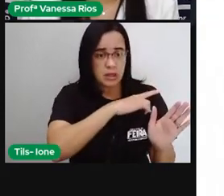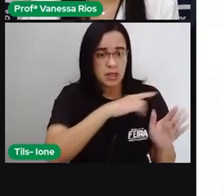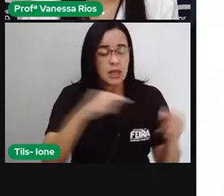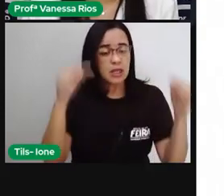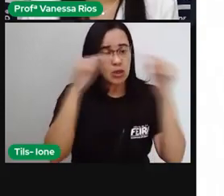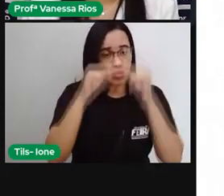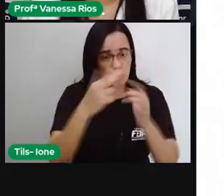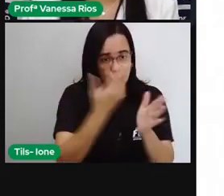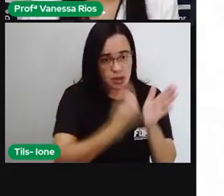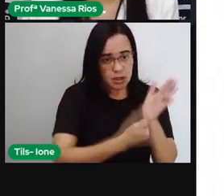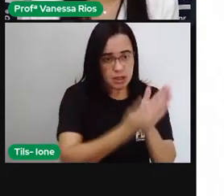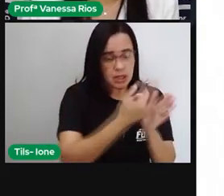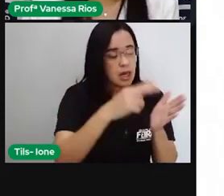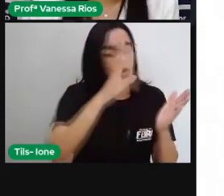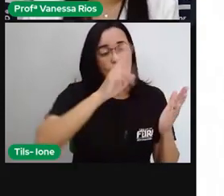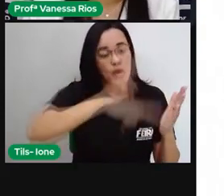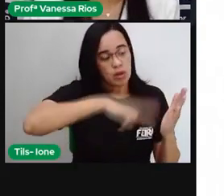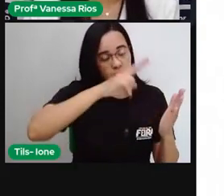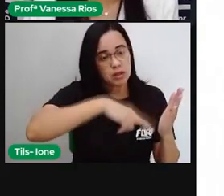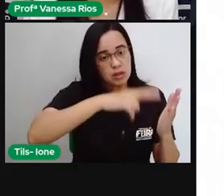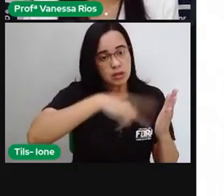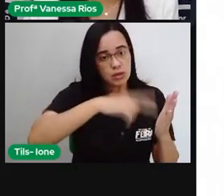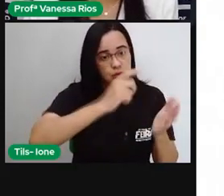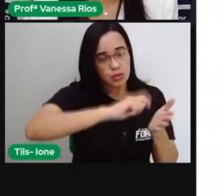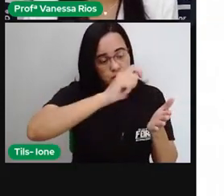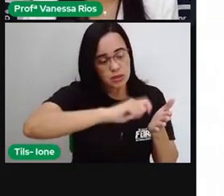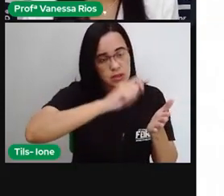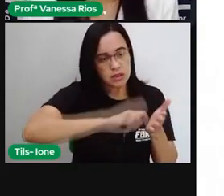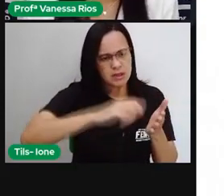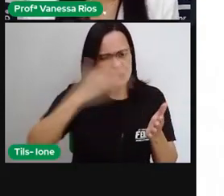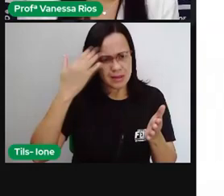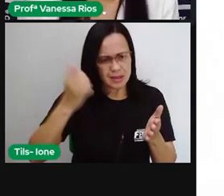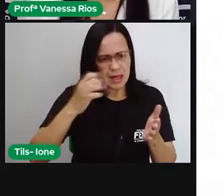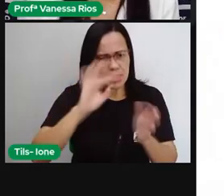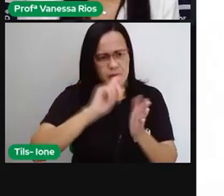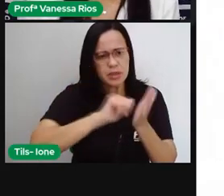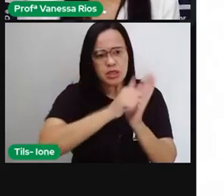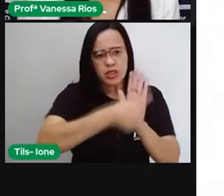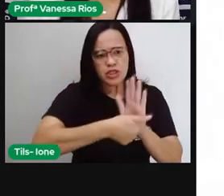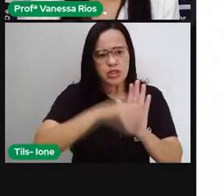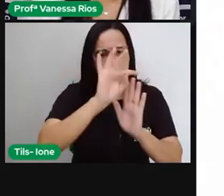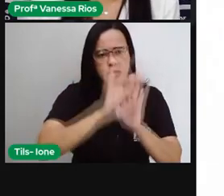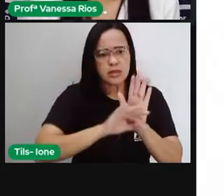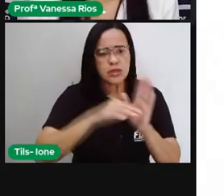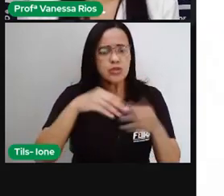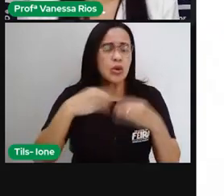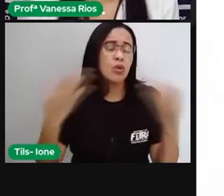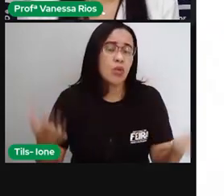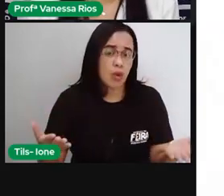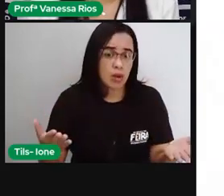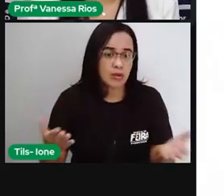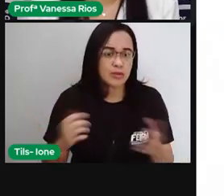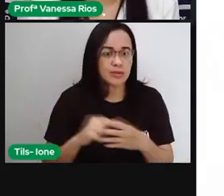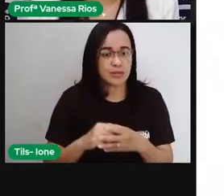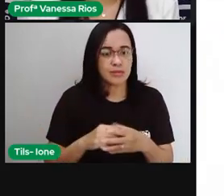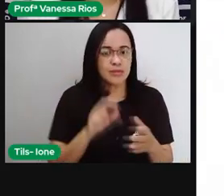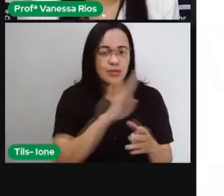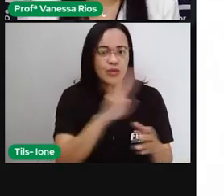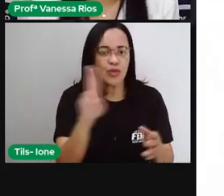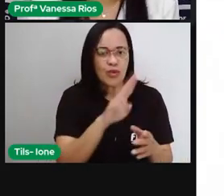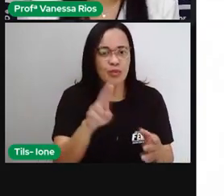e da leitura. Você sabe que gênero textual é esse? A gente está falando aí, ó, da